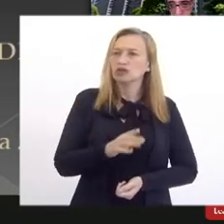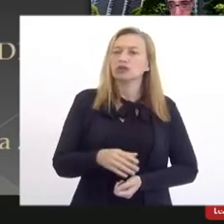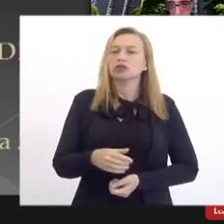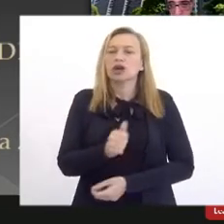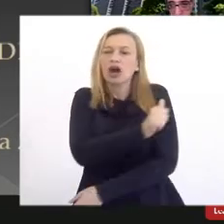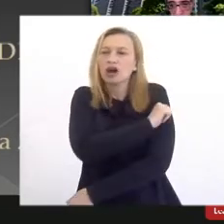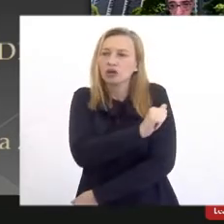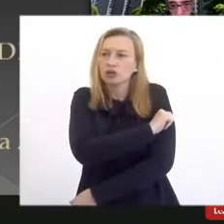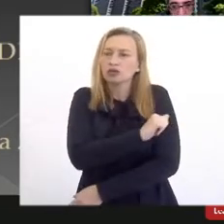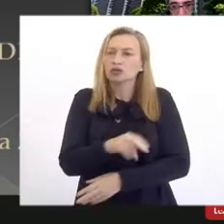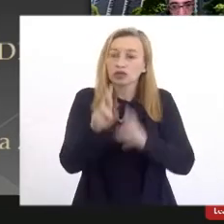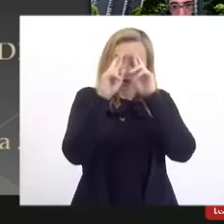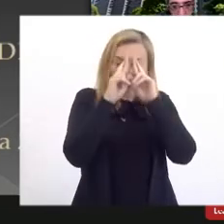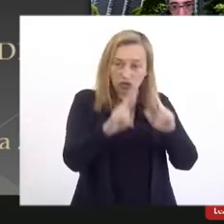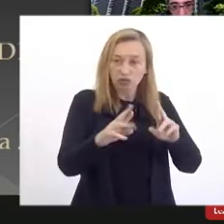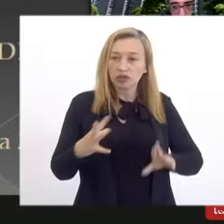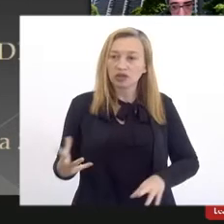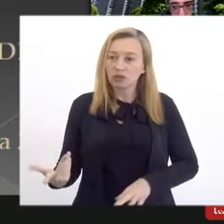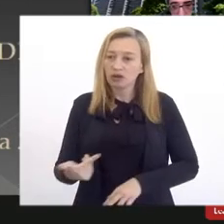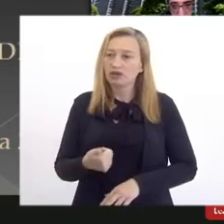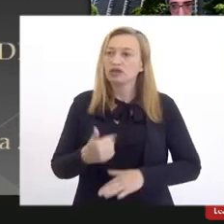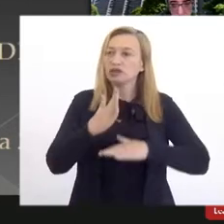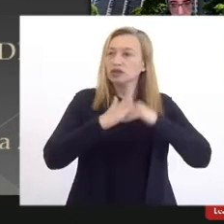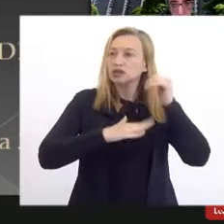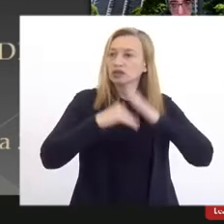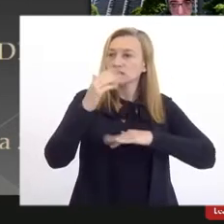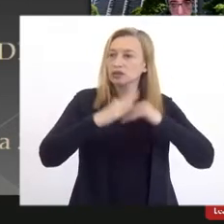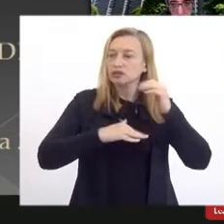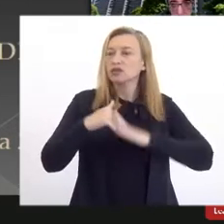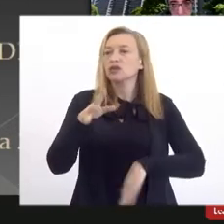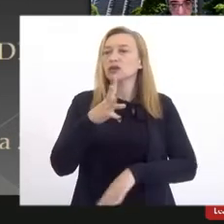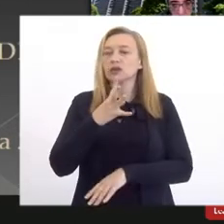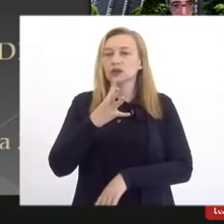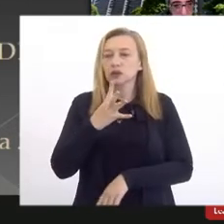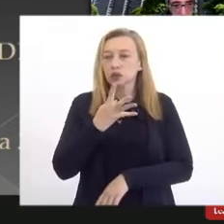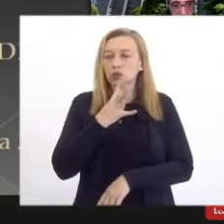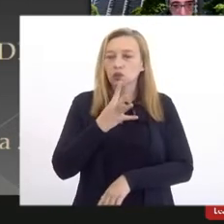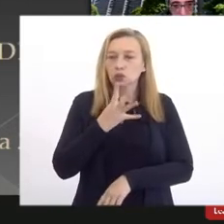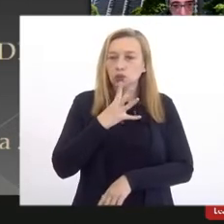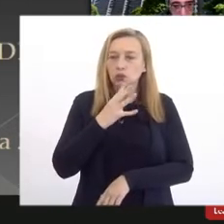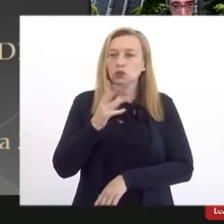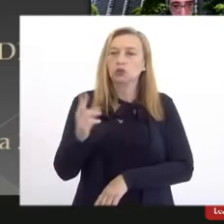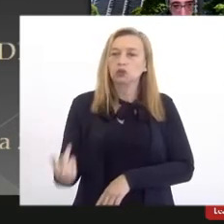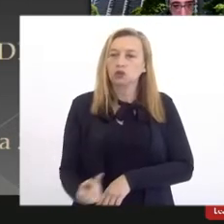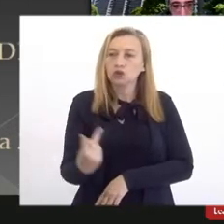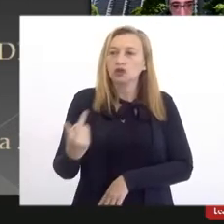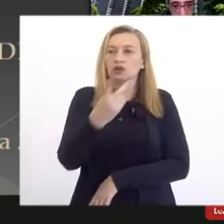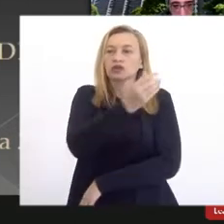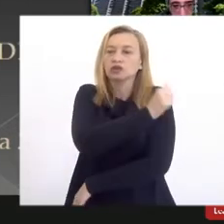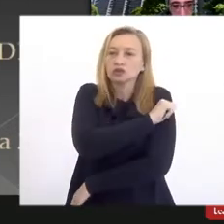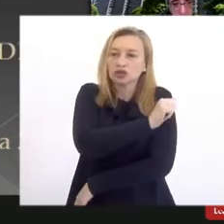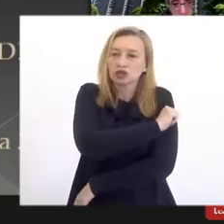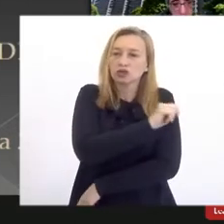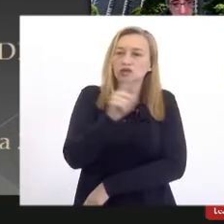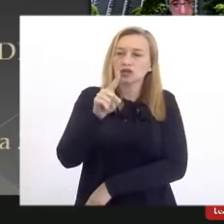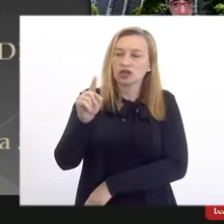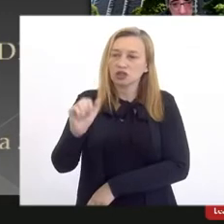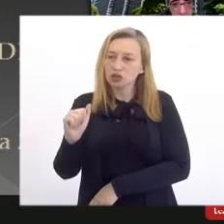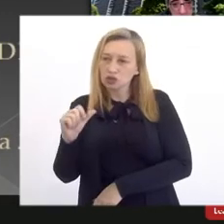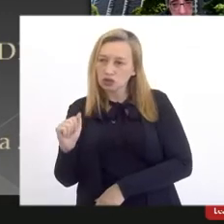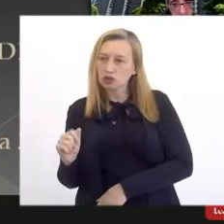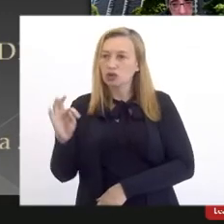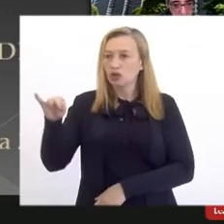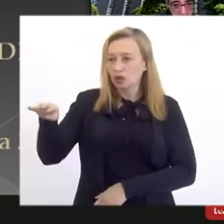respeito à qualificação profissional e reconhecimento do valor dos estudantes da Zona Oeste, da